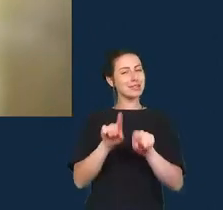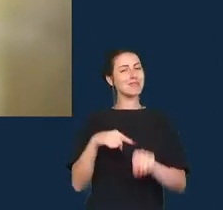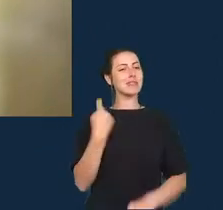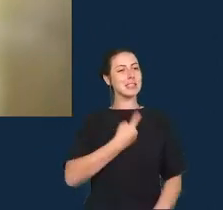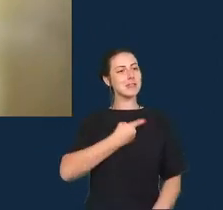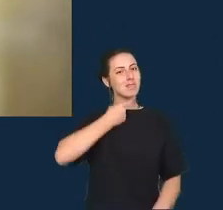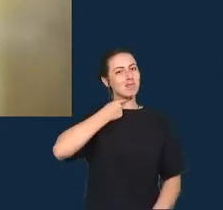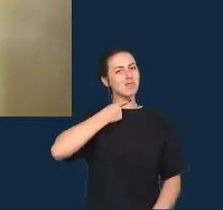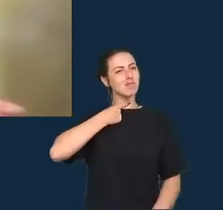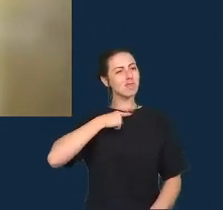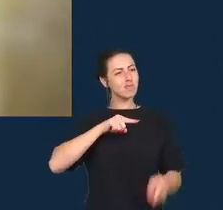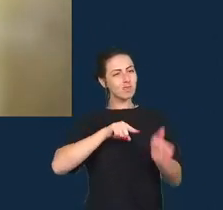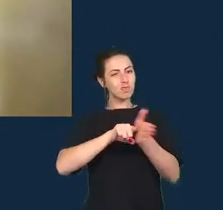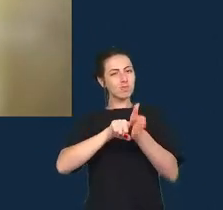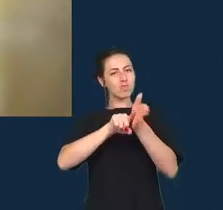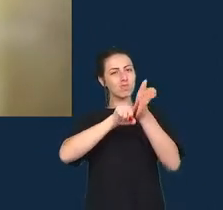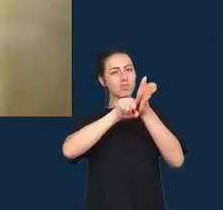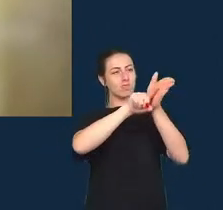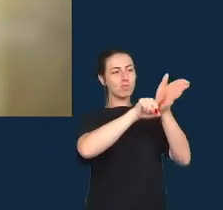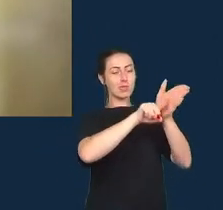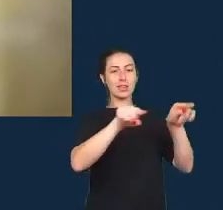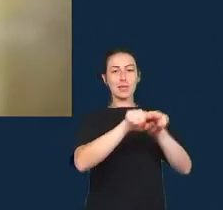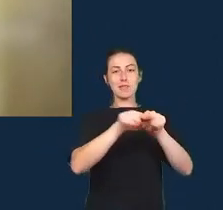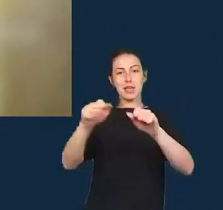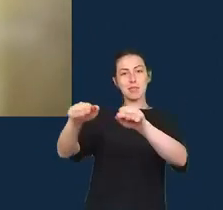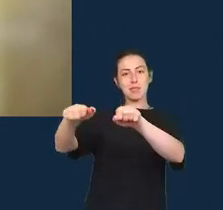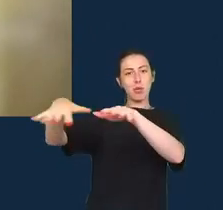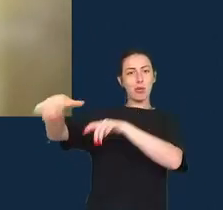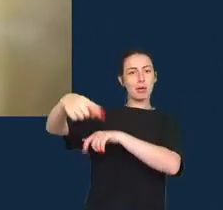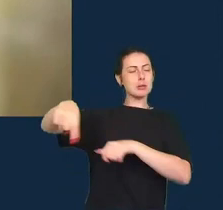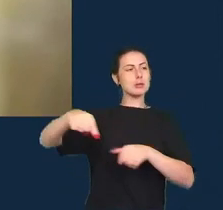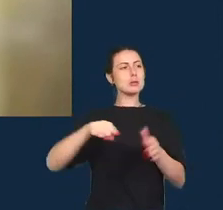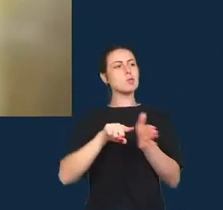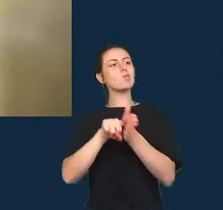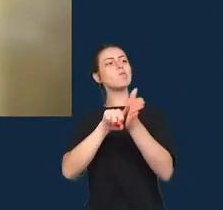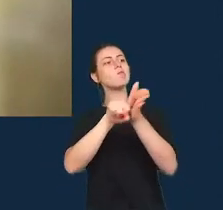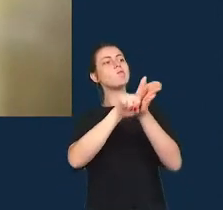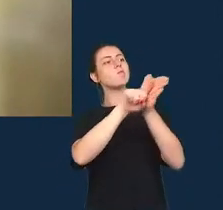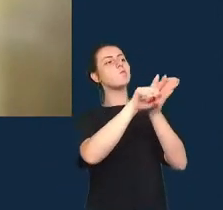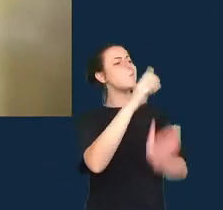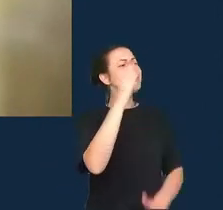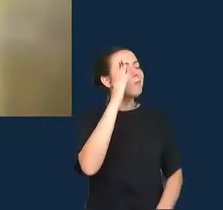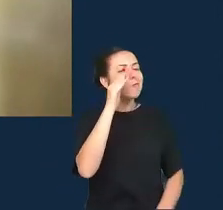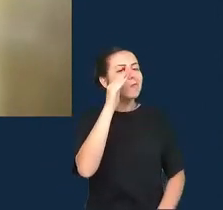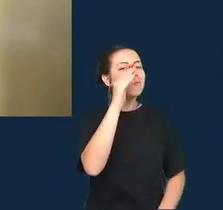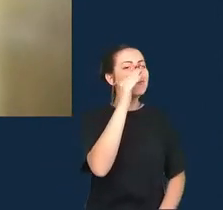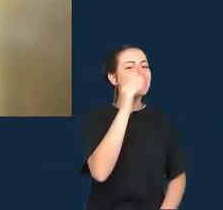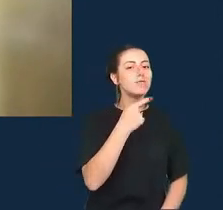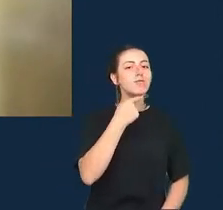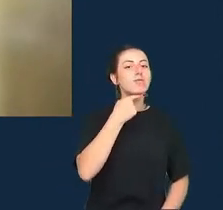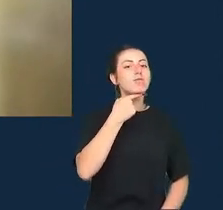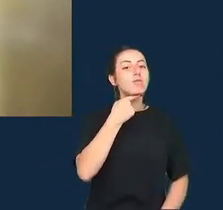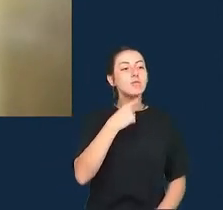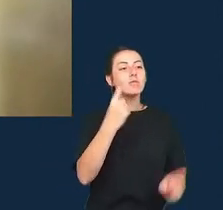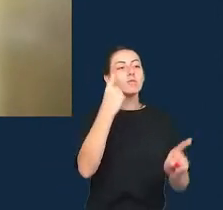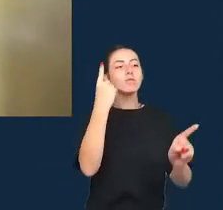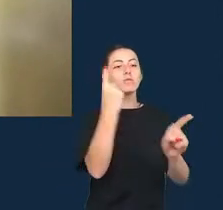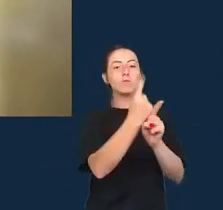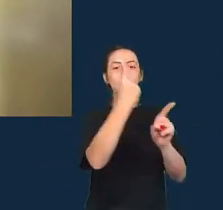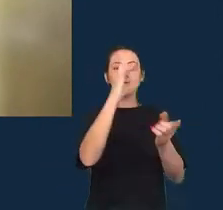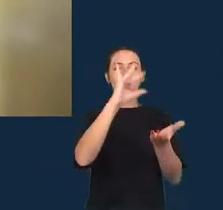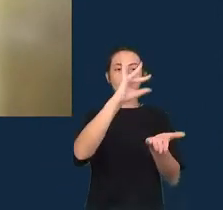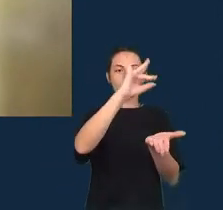da plateia porque muitas narrativas conflitantes tentaram basicamente construir a sua